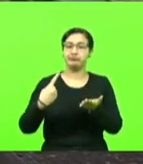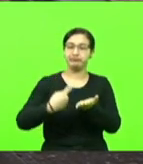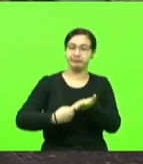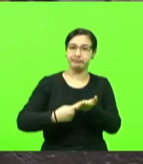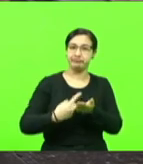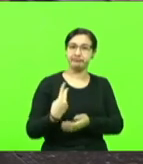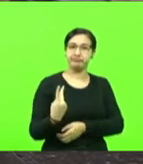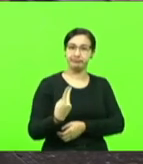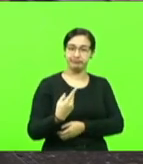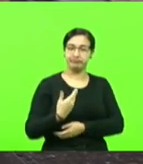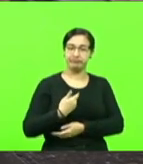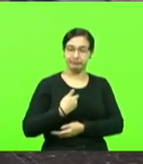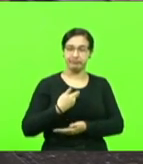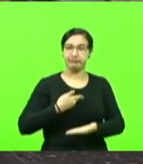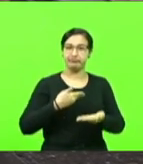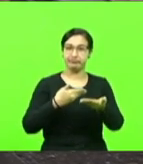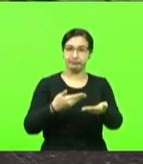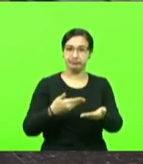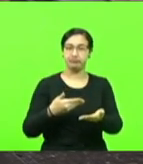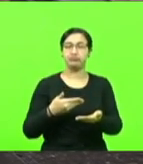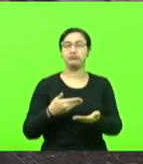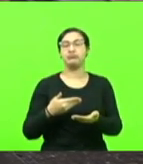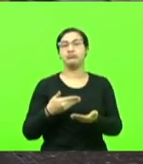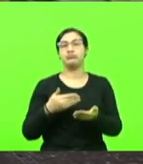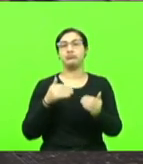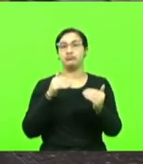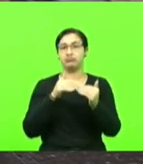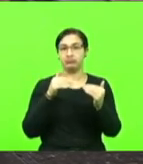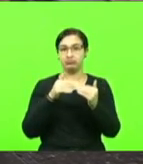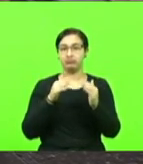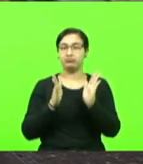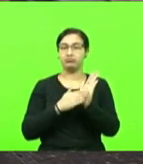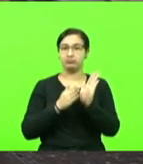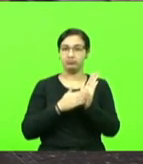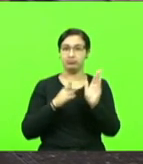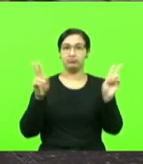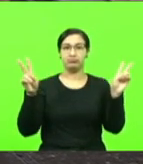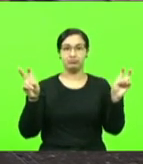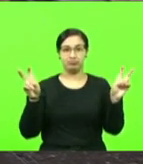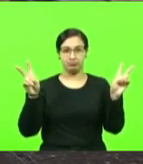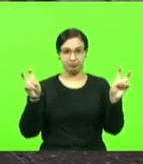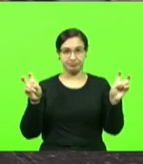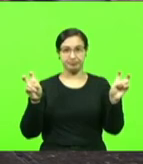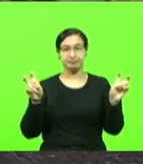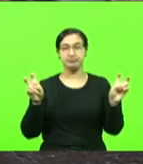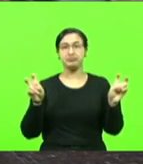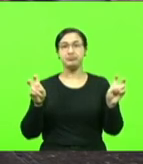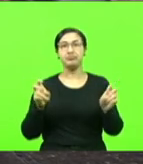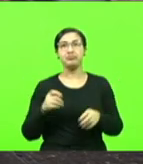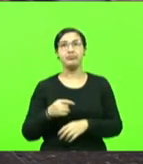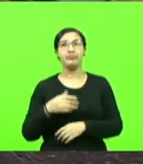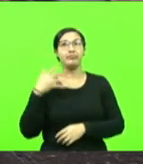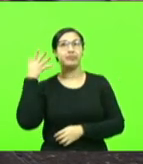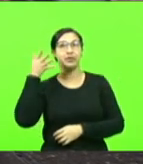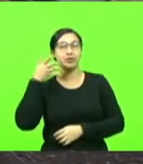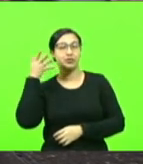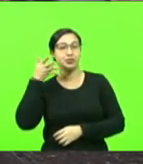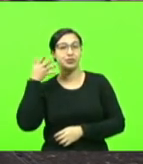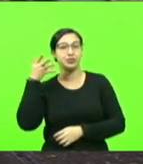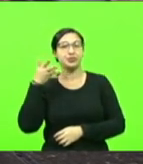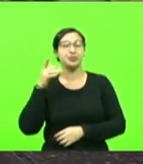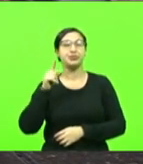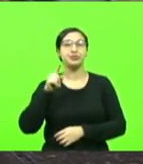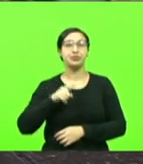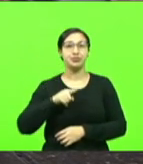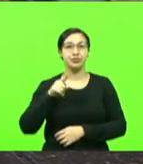da sua emenda. E meus parabéns por levantar esse tema. Como falei, um discurso é sobre o potencial